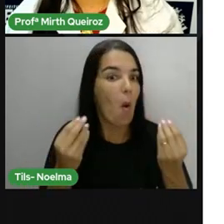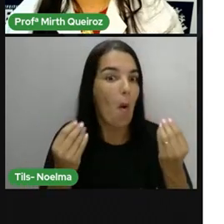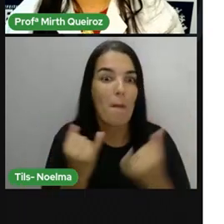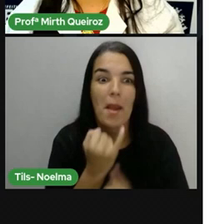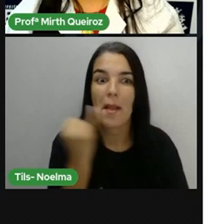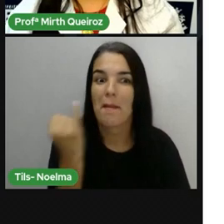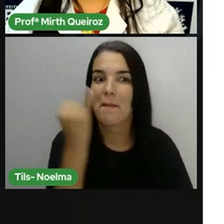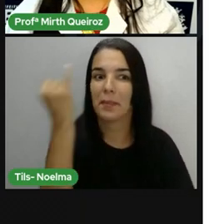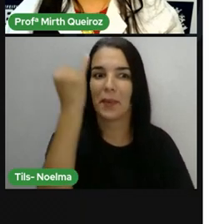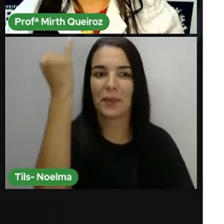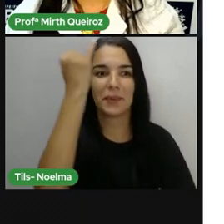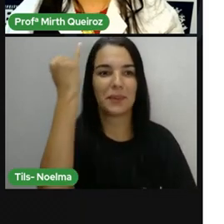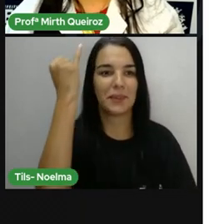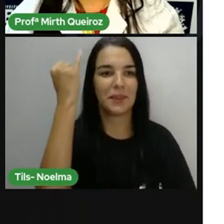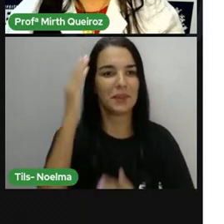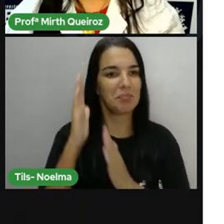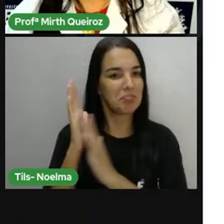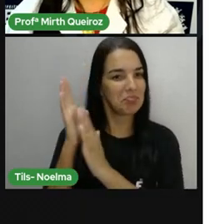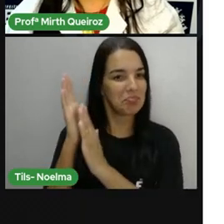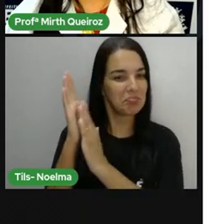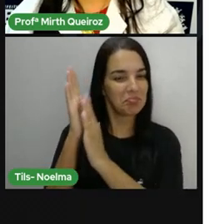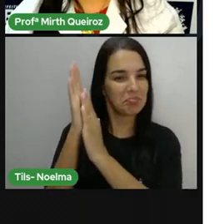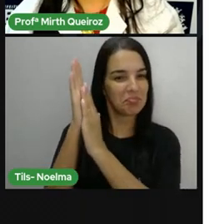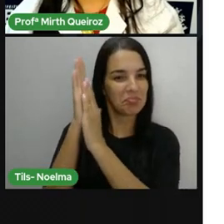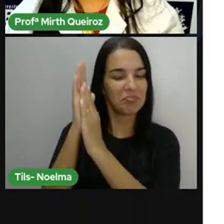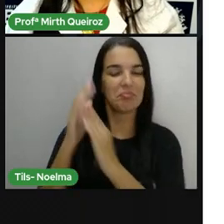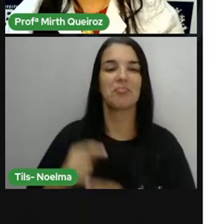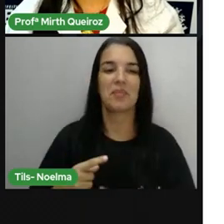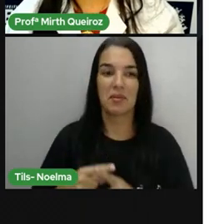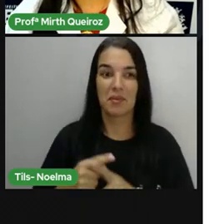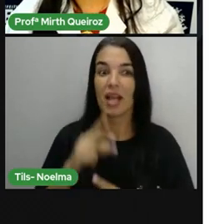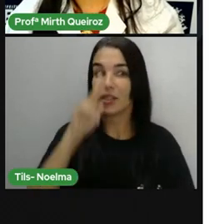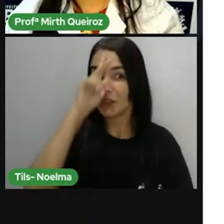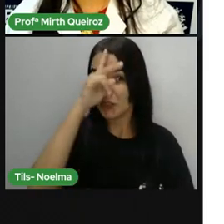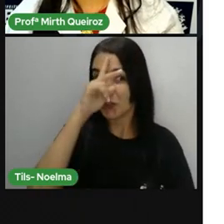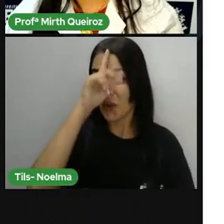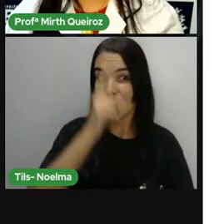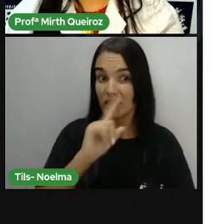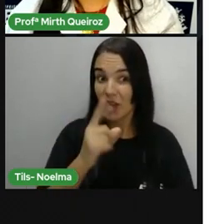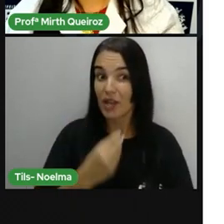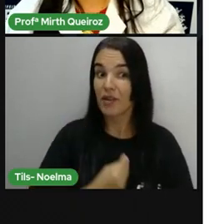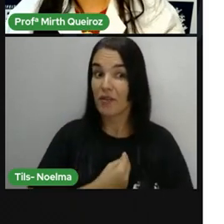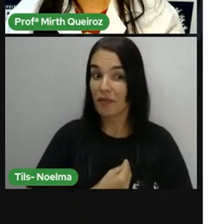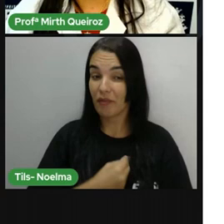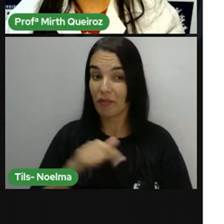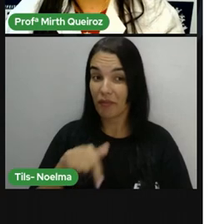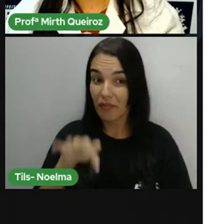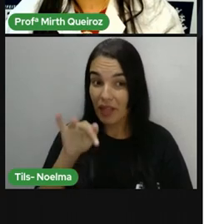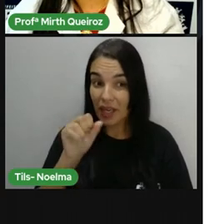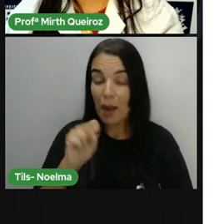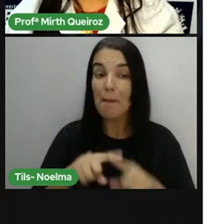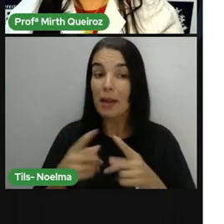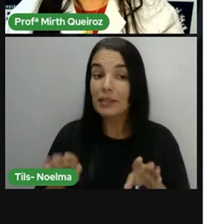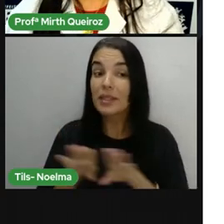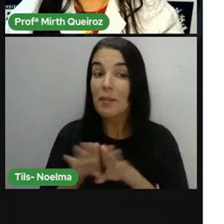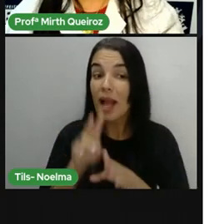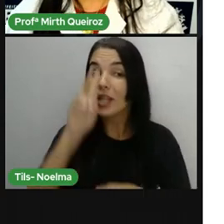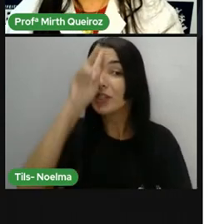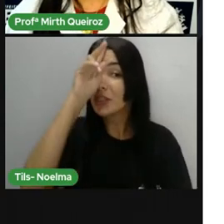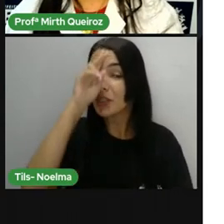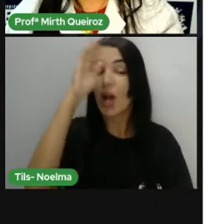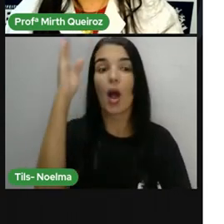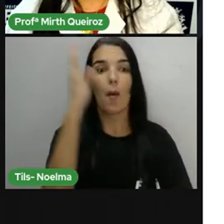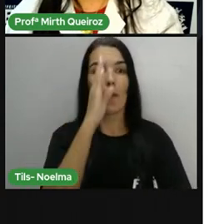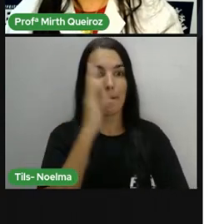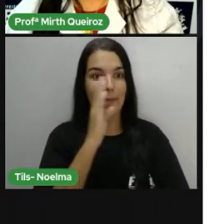espaço aí faz parte da história, não só de Feira de Santana, mas a história do Brasil, onde